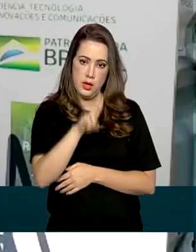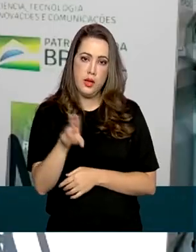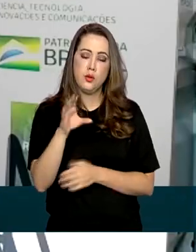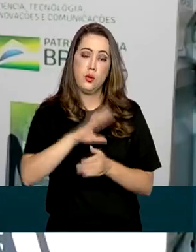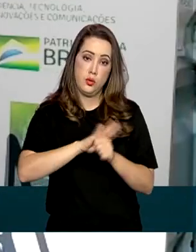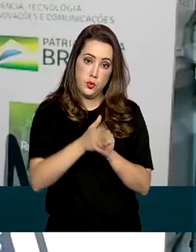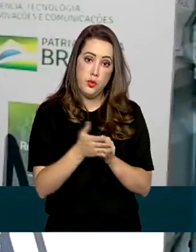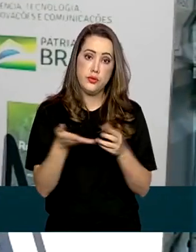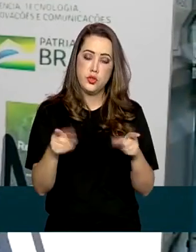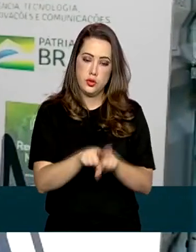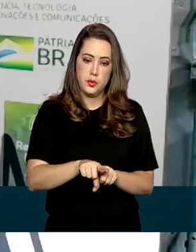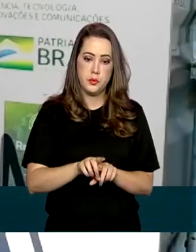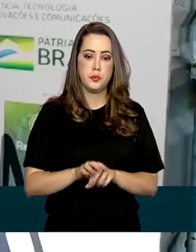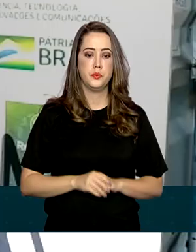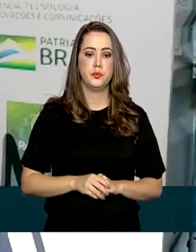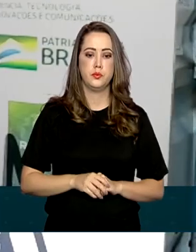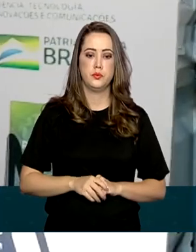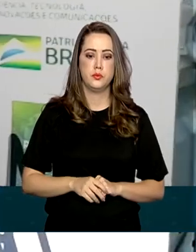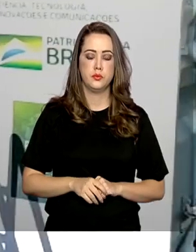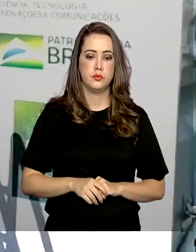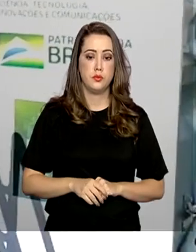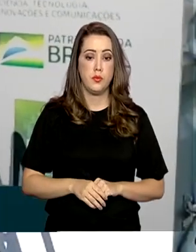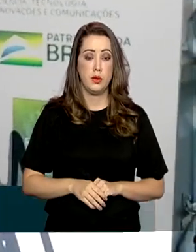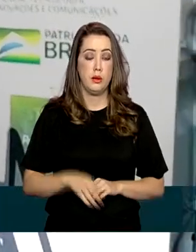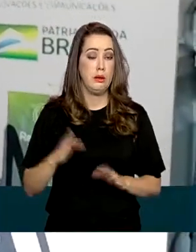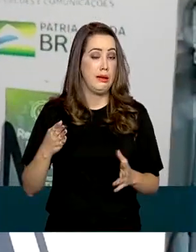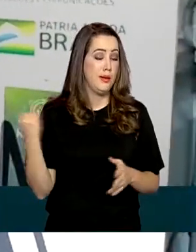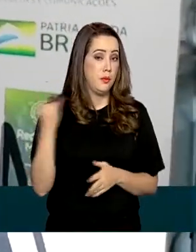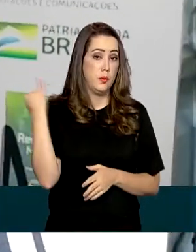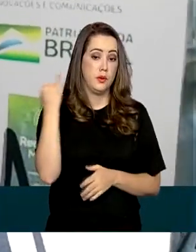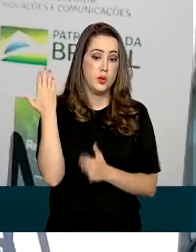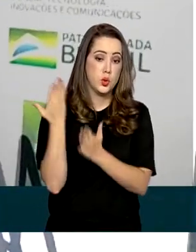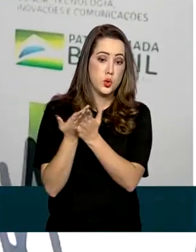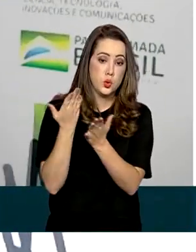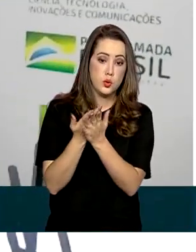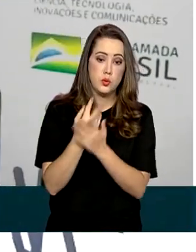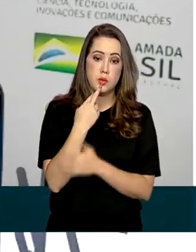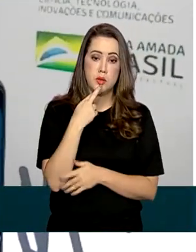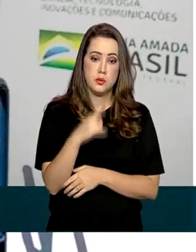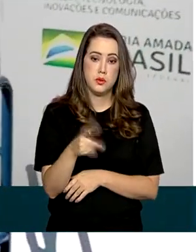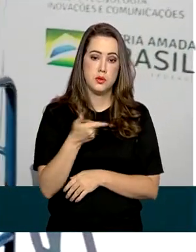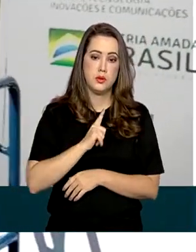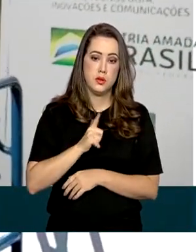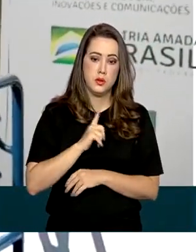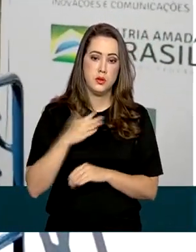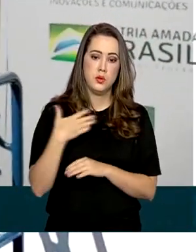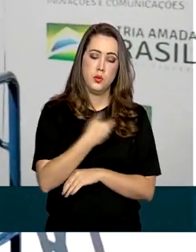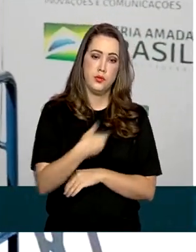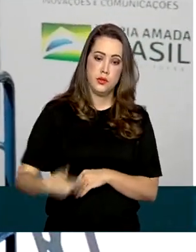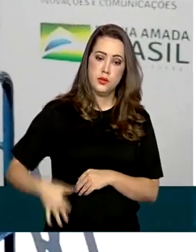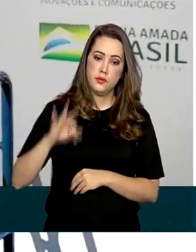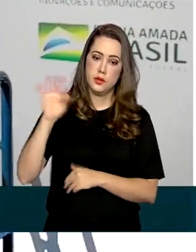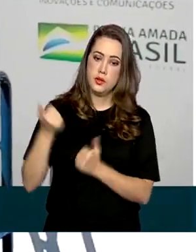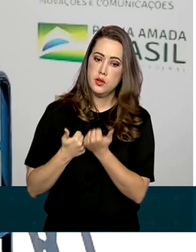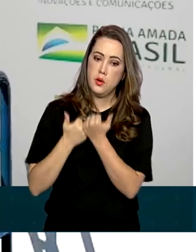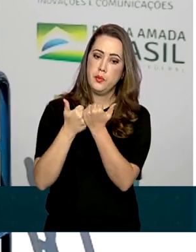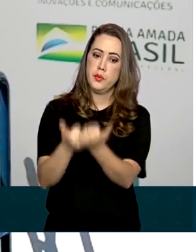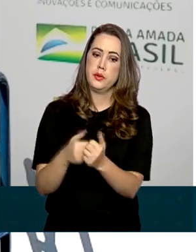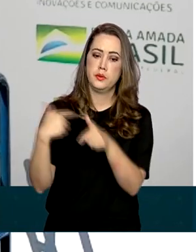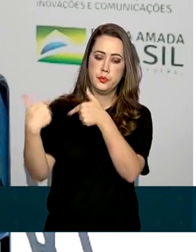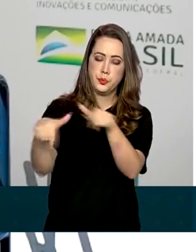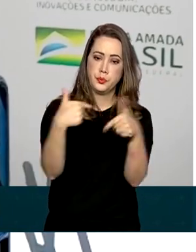protocolo. É muito importante esse protocolo clínico para que a gente chegue a um resultado em que o governo federal, apoiando essa